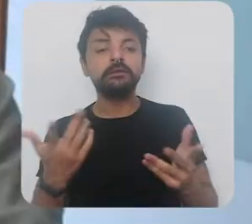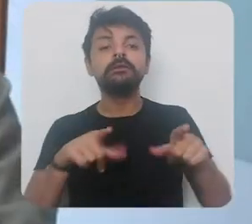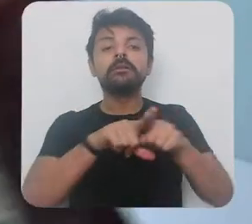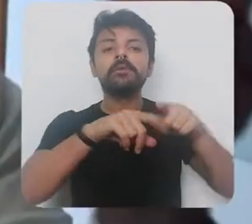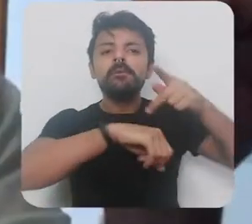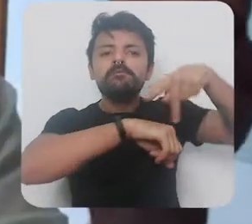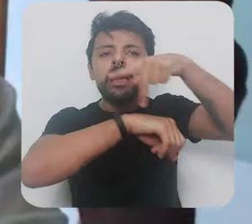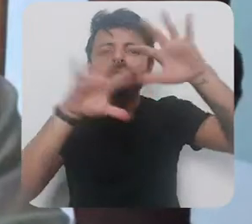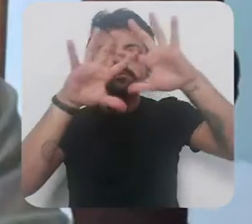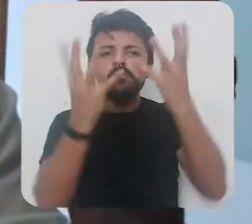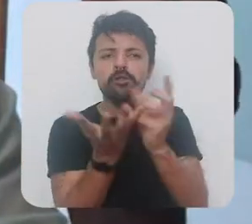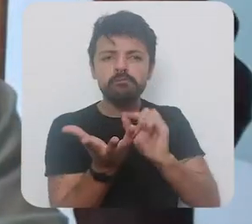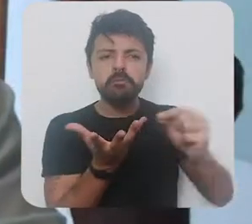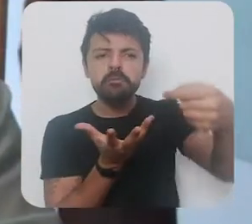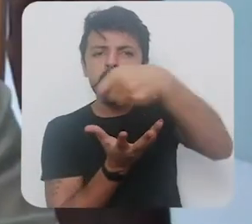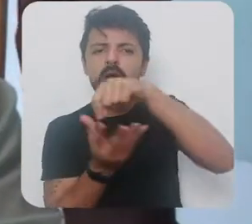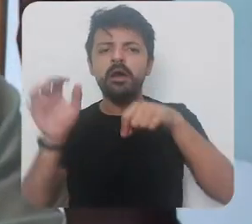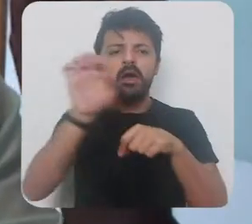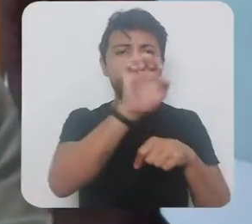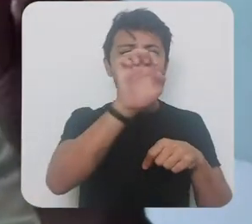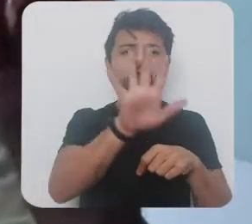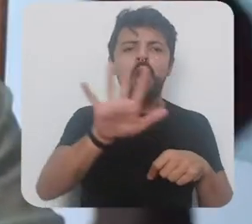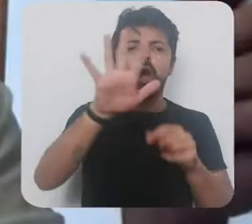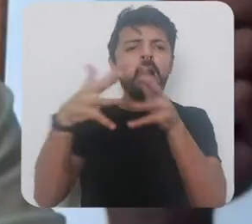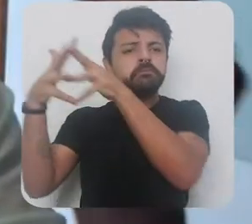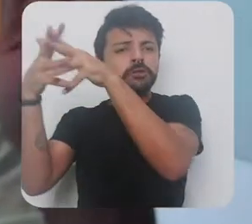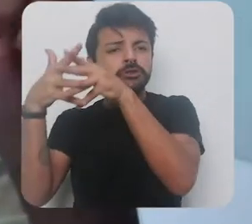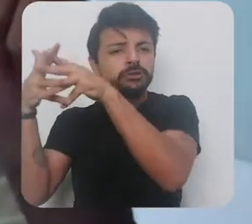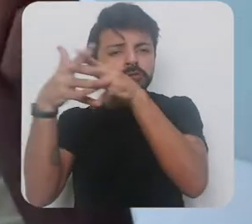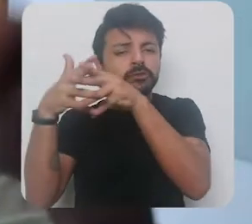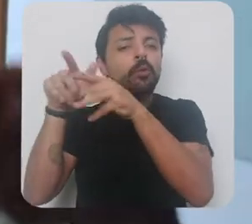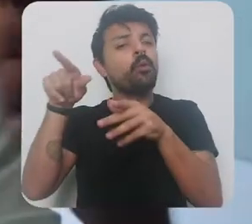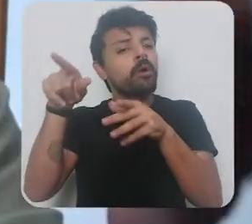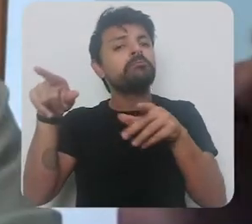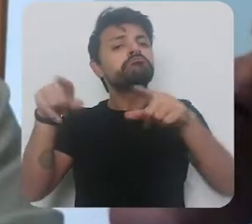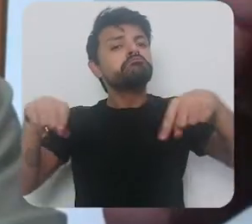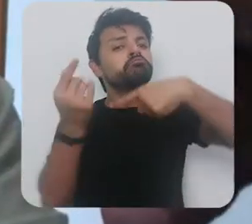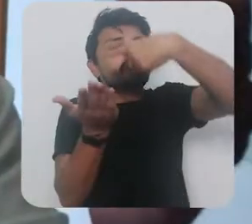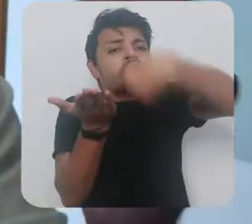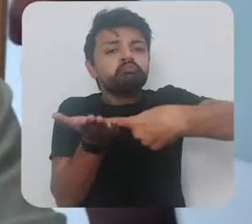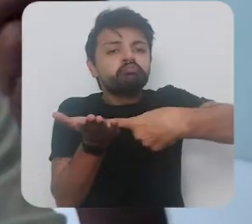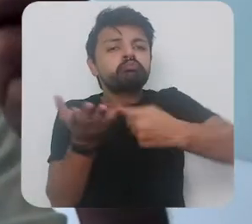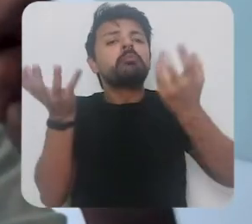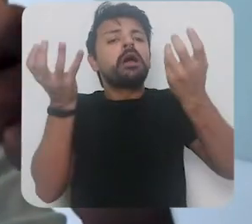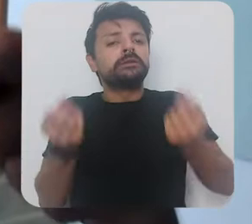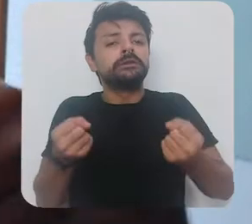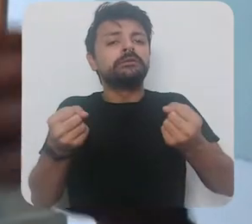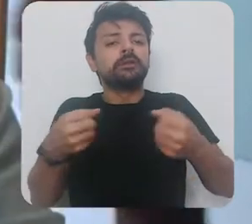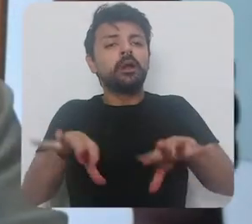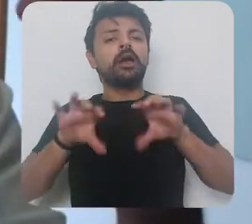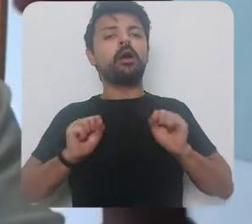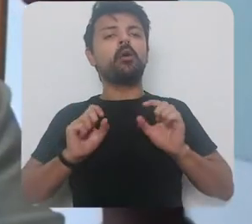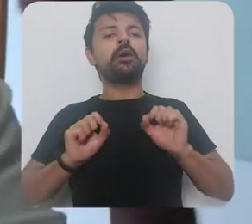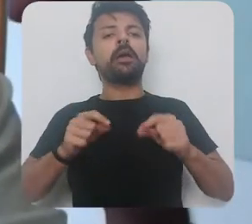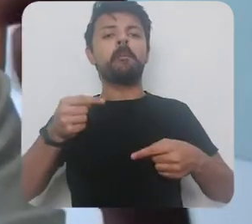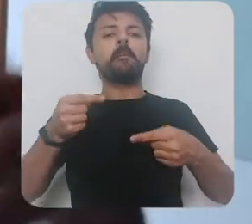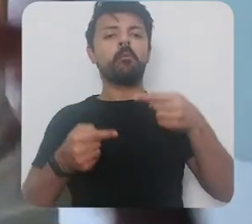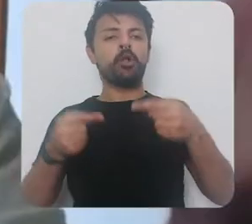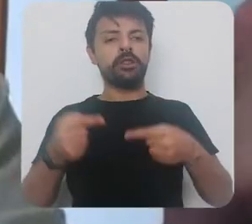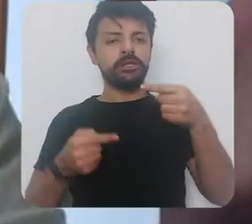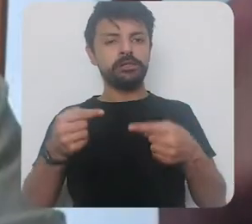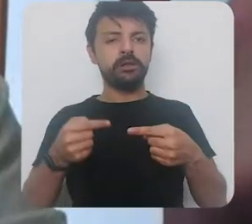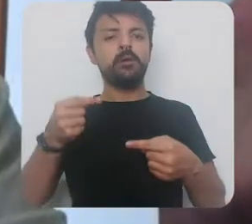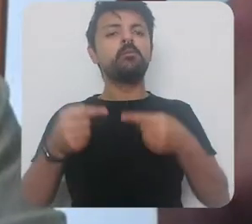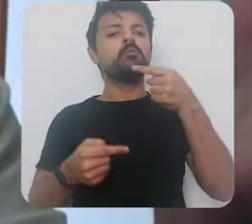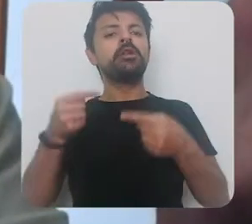em todos os pontos do planeta na Europa inclusive os Estados Unidos adotando políticas que